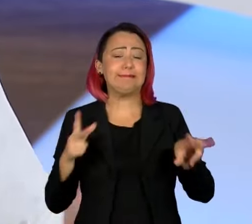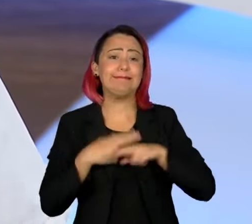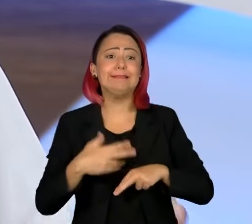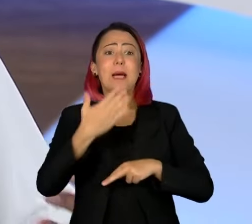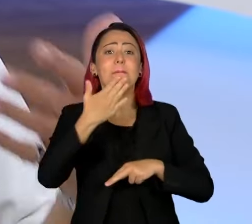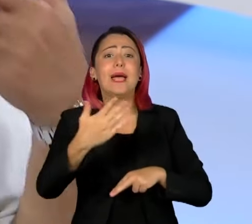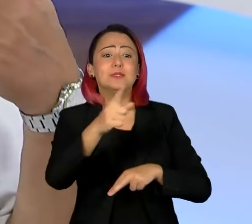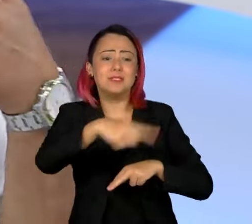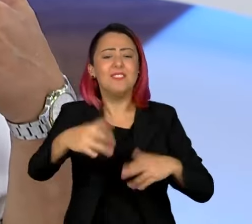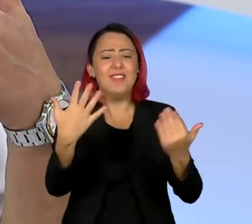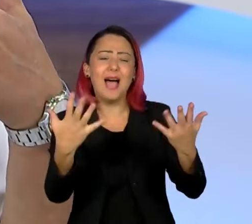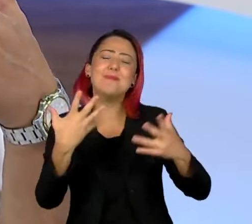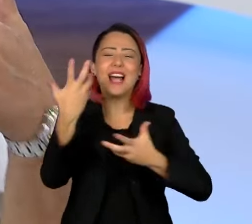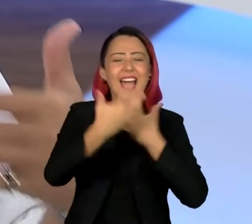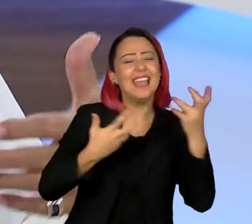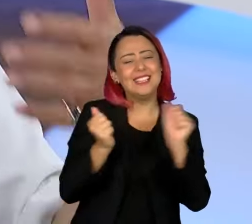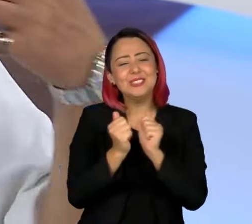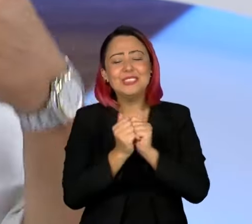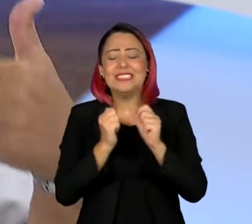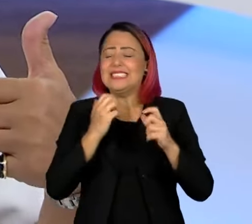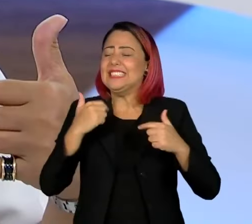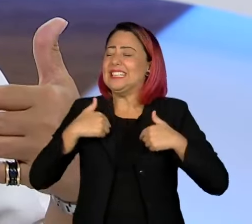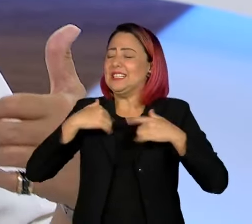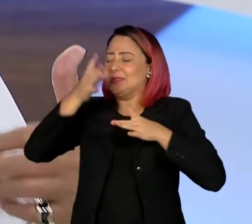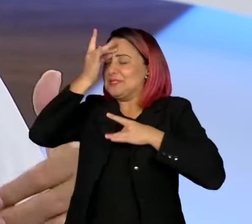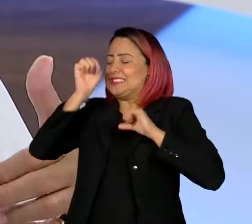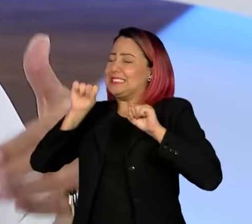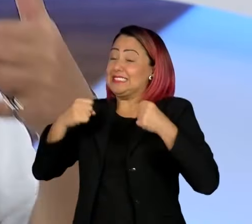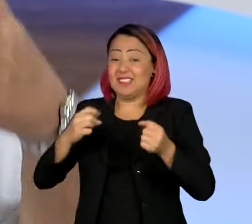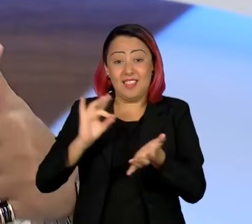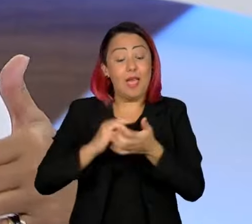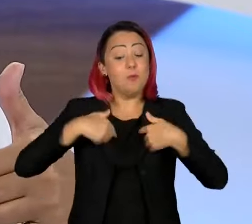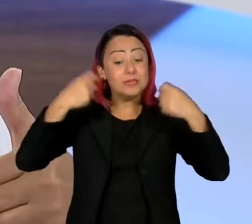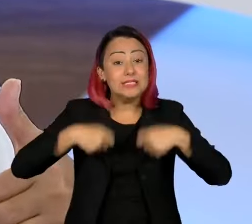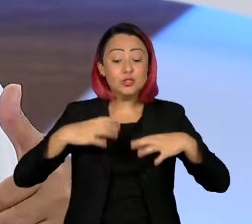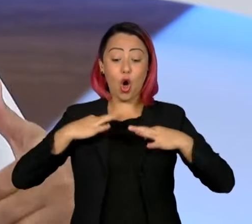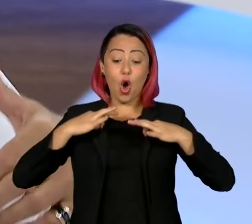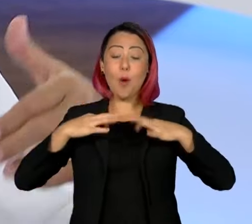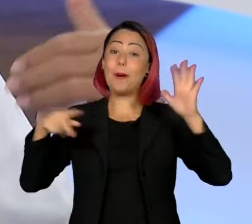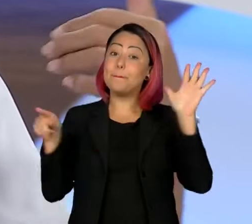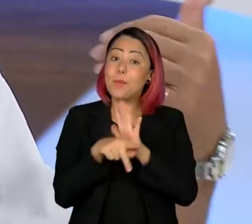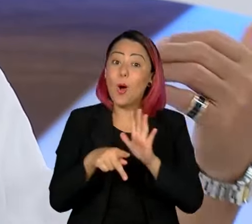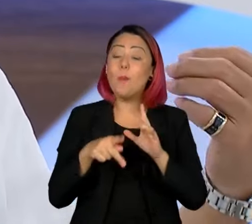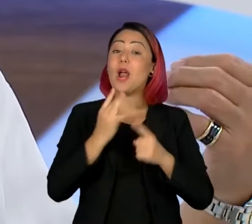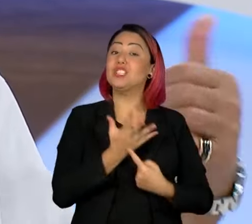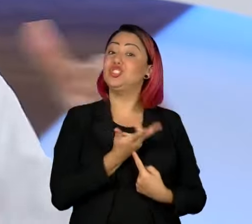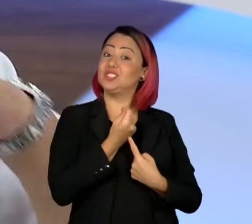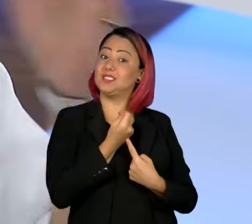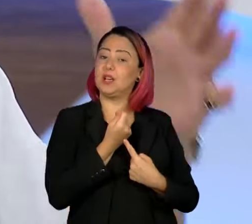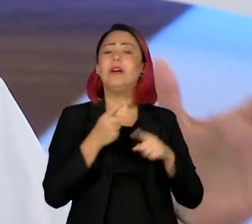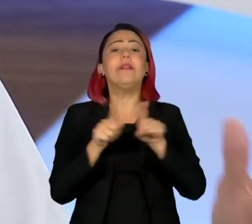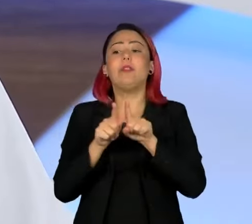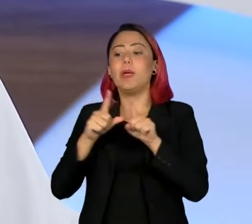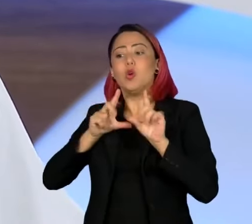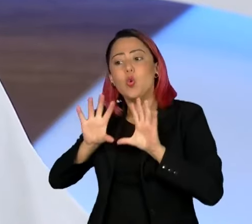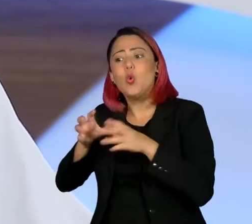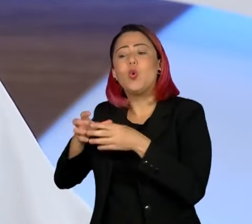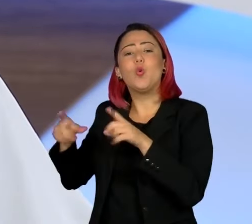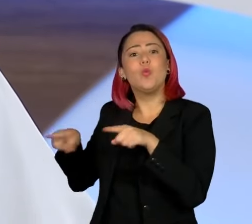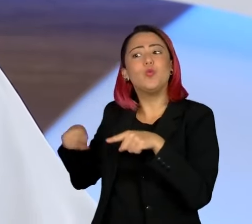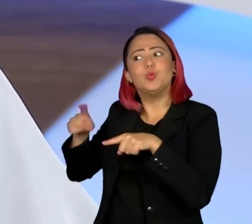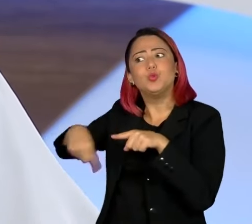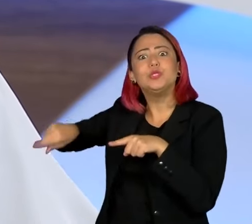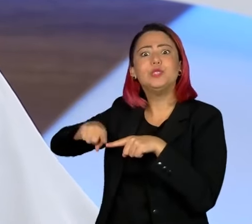cantando. A minha performance depende da minha roupa, depende daquele meu momento, depende dos meus músicos, depende de uma série de coisas.